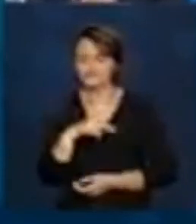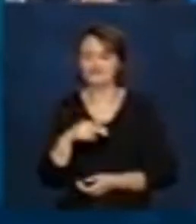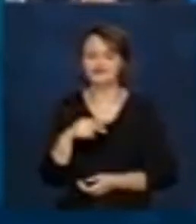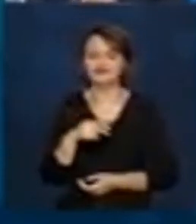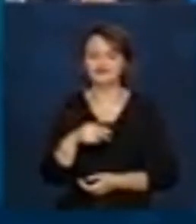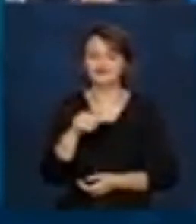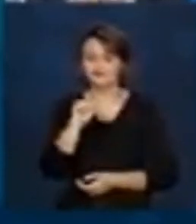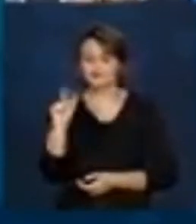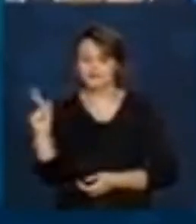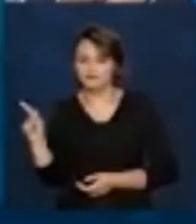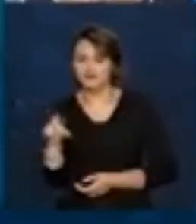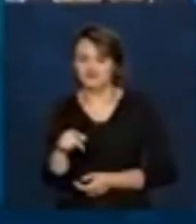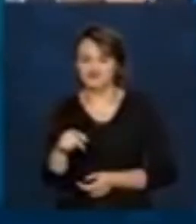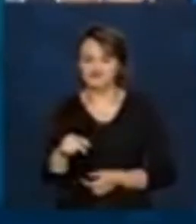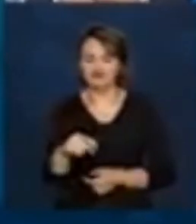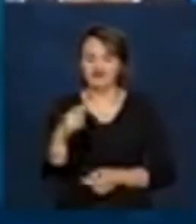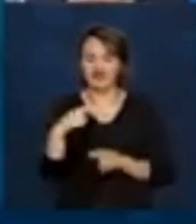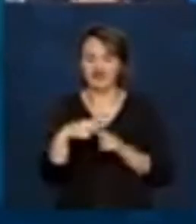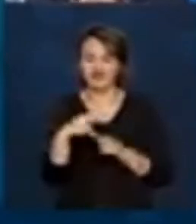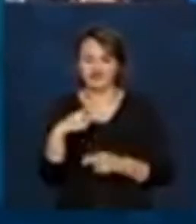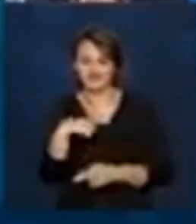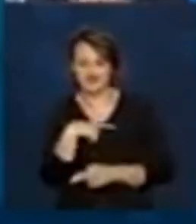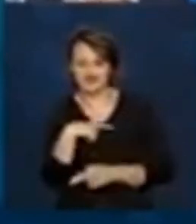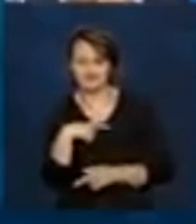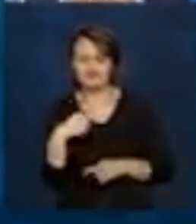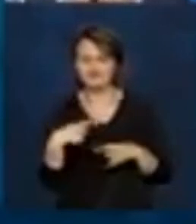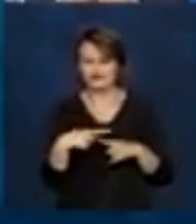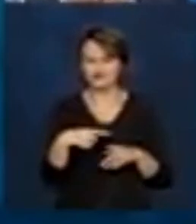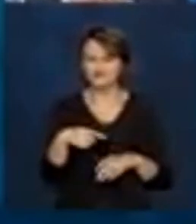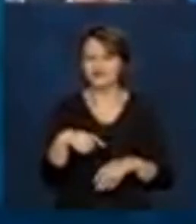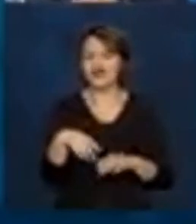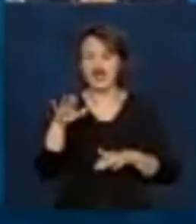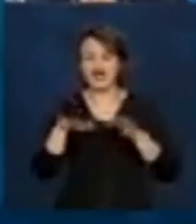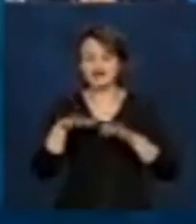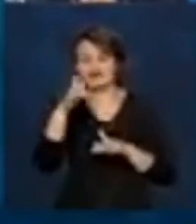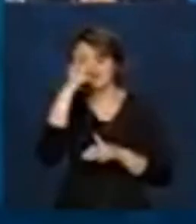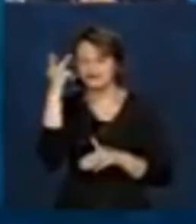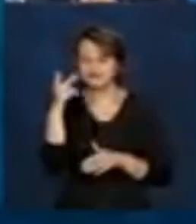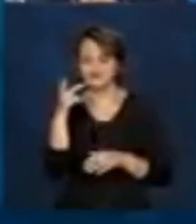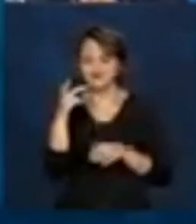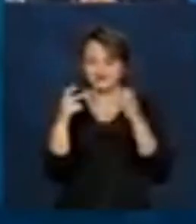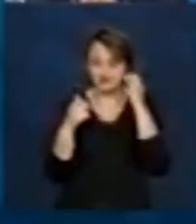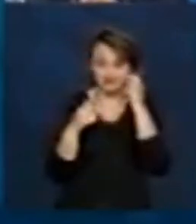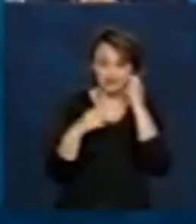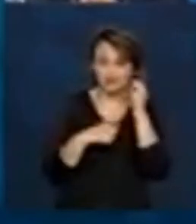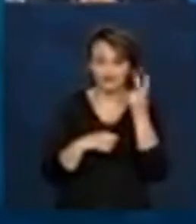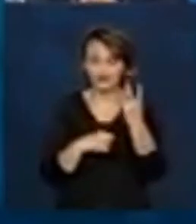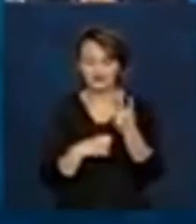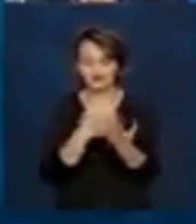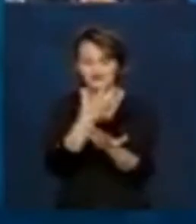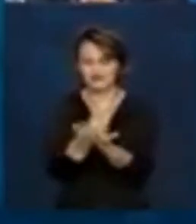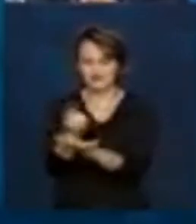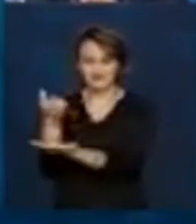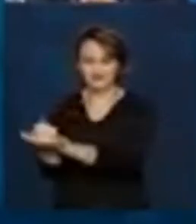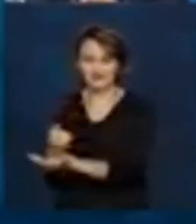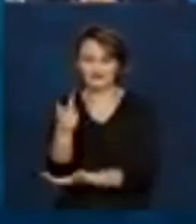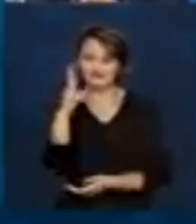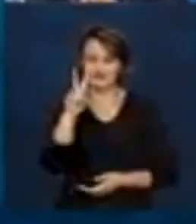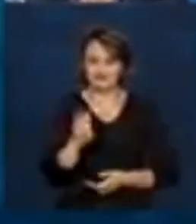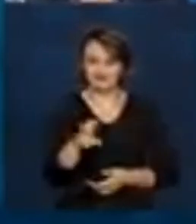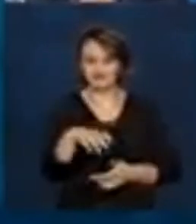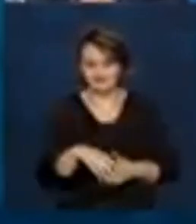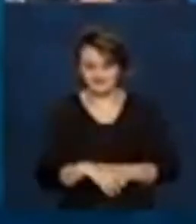do aplicativo do Caixa Tem, porque, às vezes, as pessoas fazem download de mais de um celular, mais de 1,7